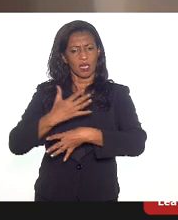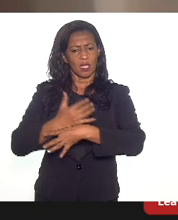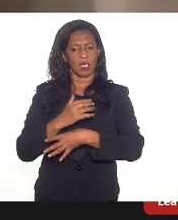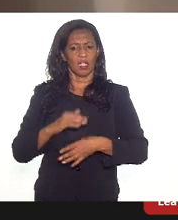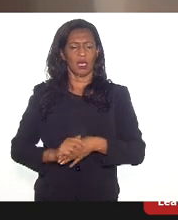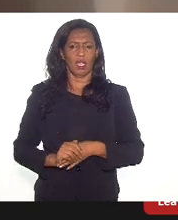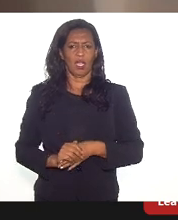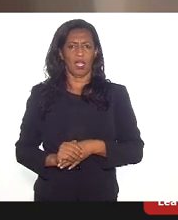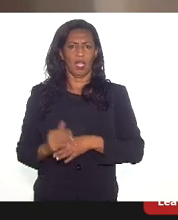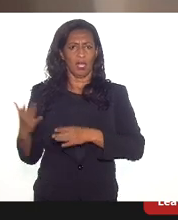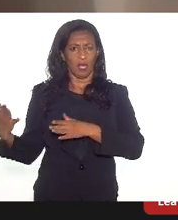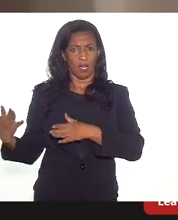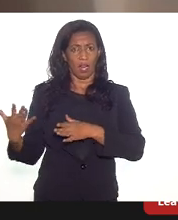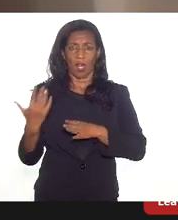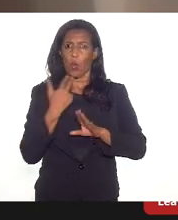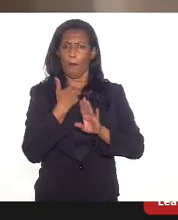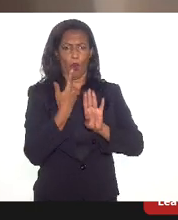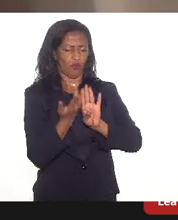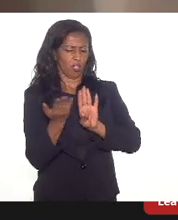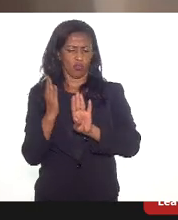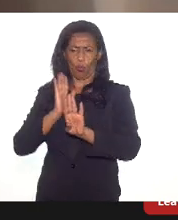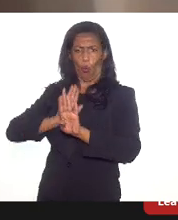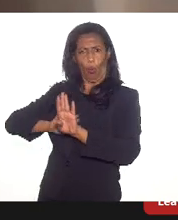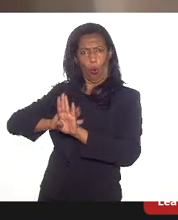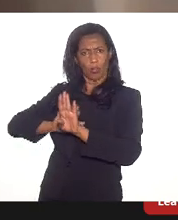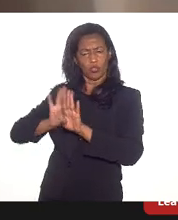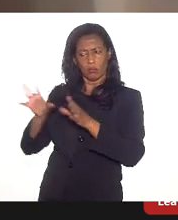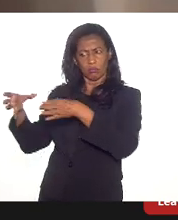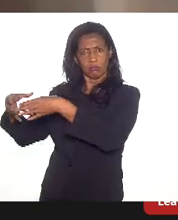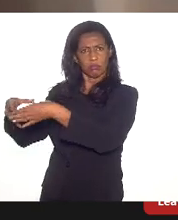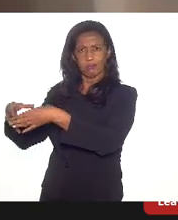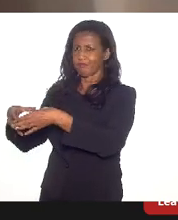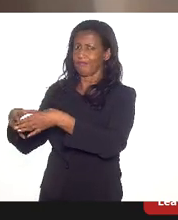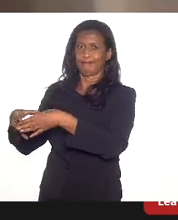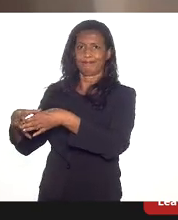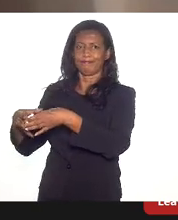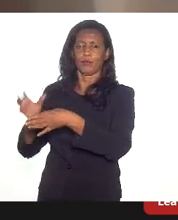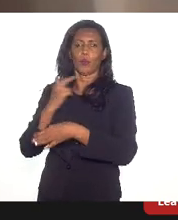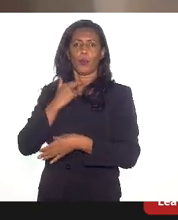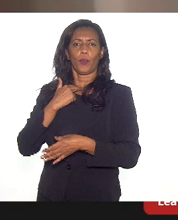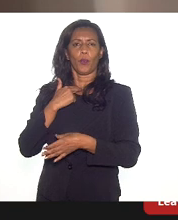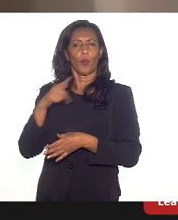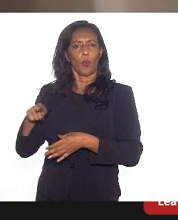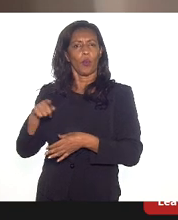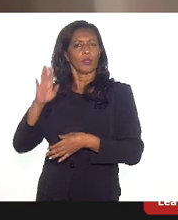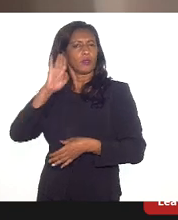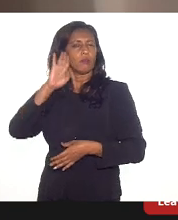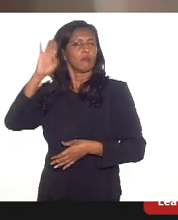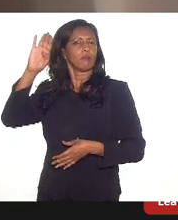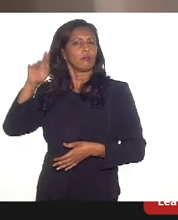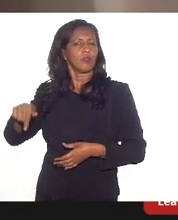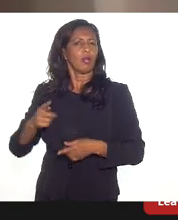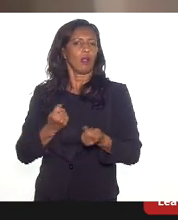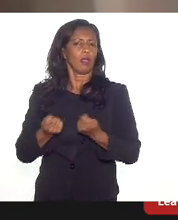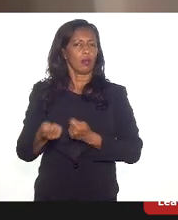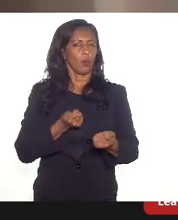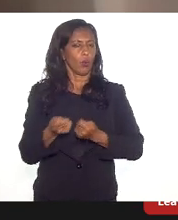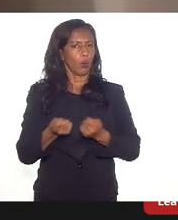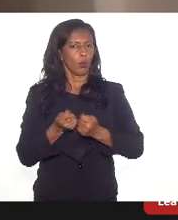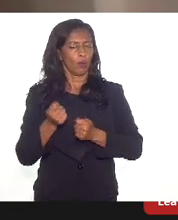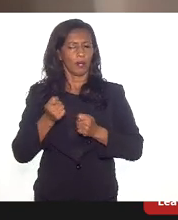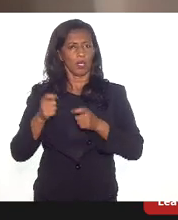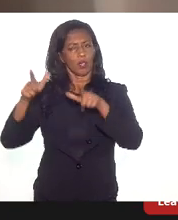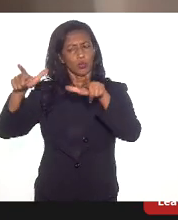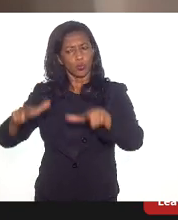se voltar, não ficar de costas para o conjunto do Estado, e ser um hub de uma economia, de um